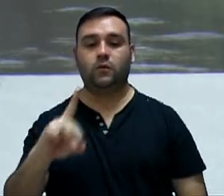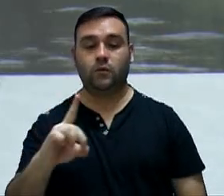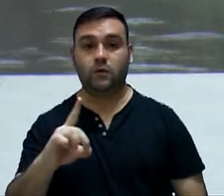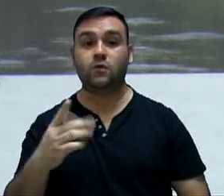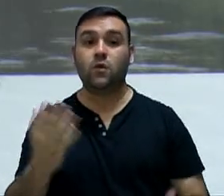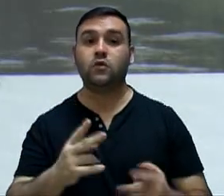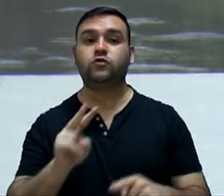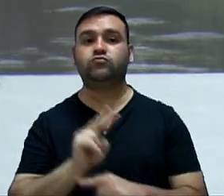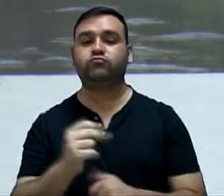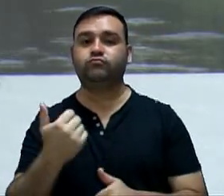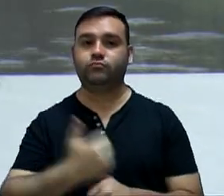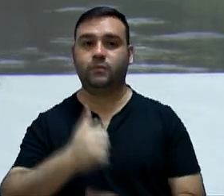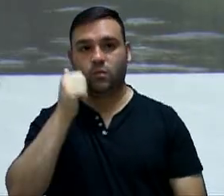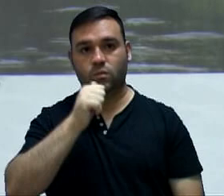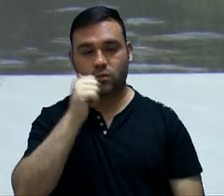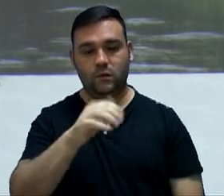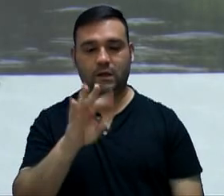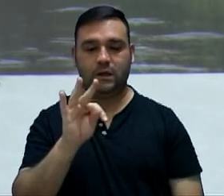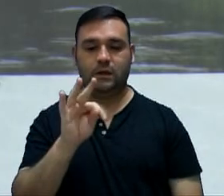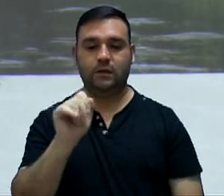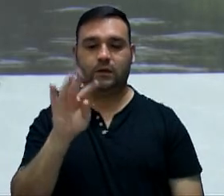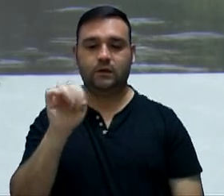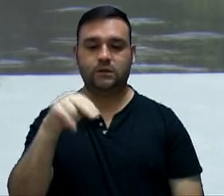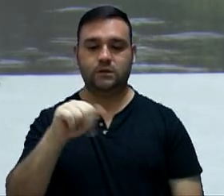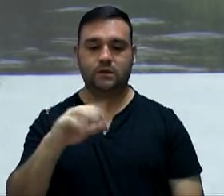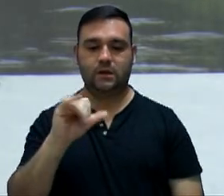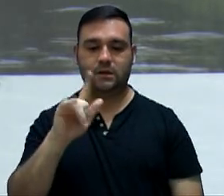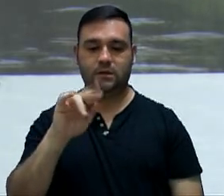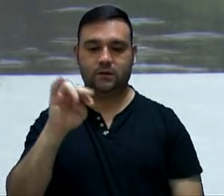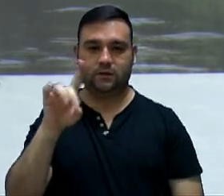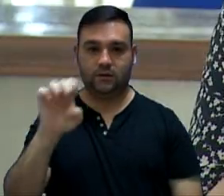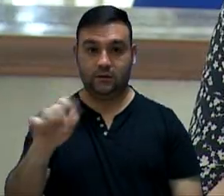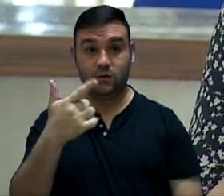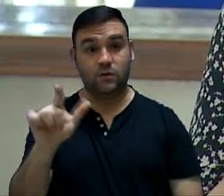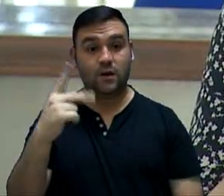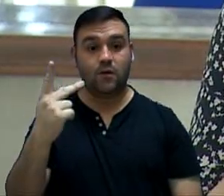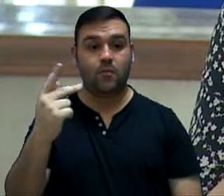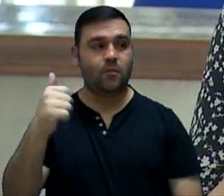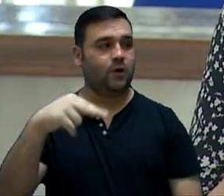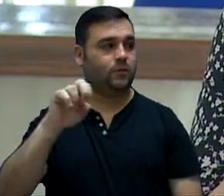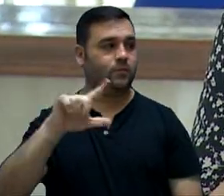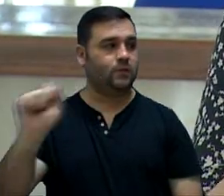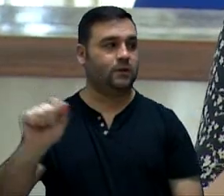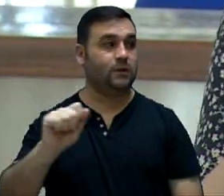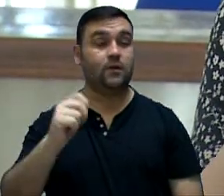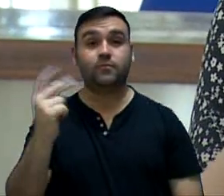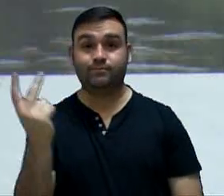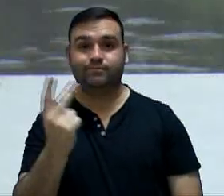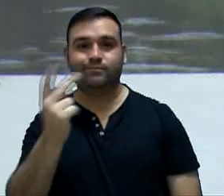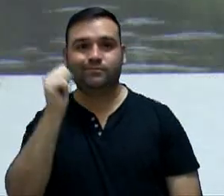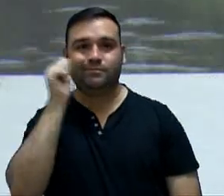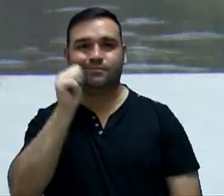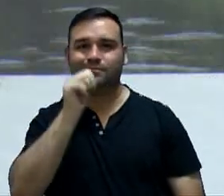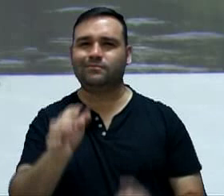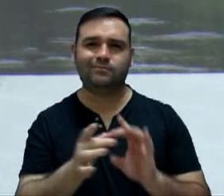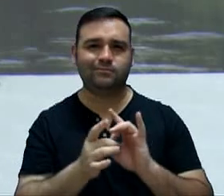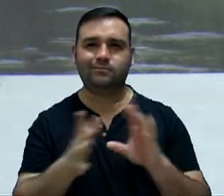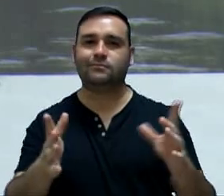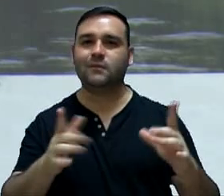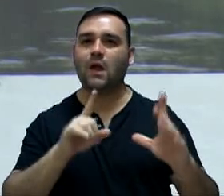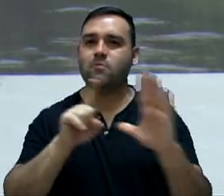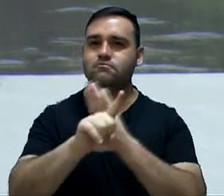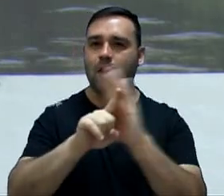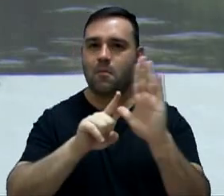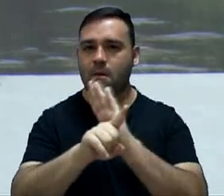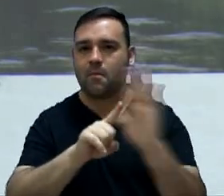estar representado pelas servidoras Tatiana Casagrande e Pâmela Bodelon. Essas pessoas estão à disposição para